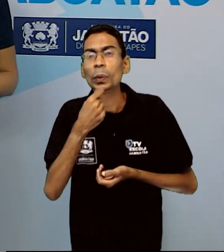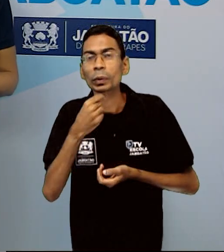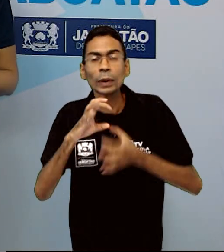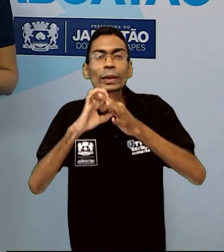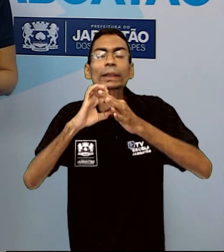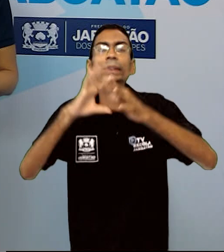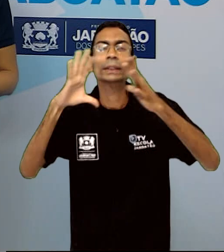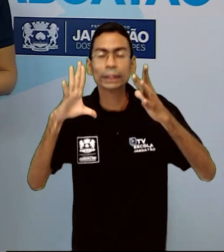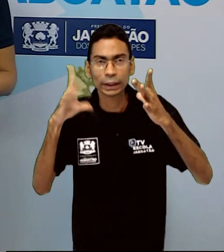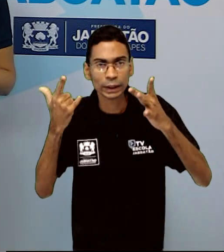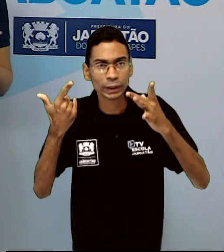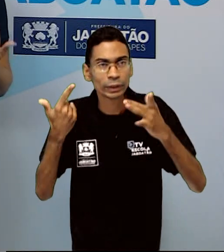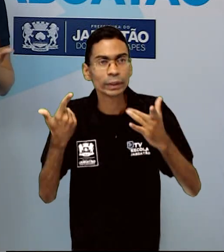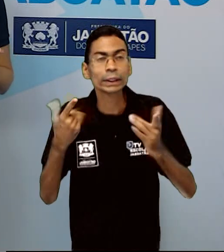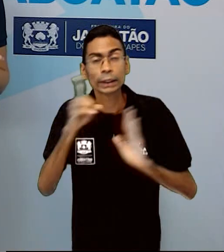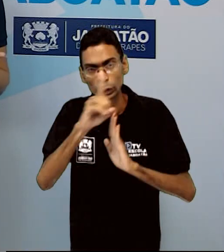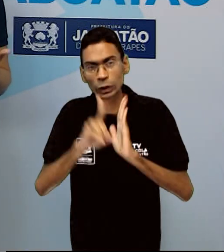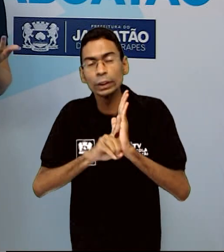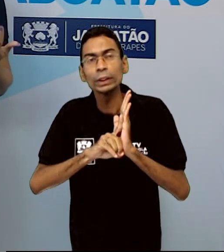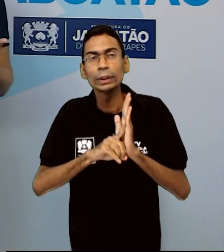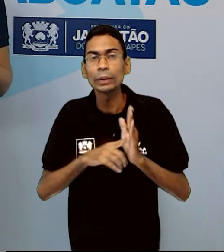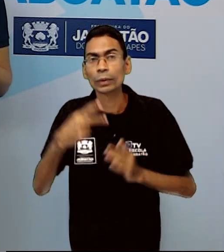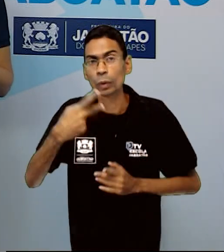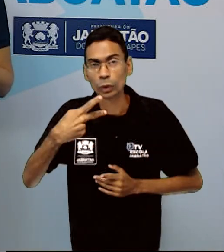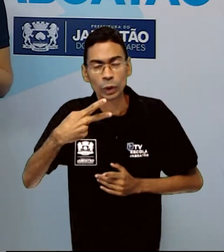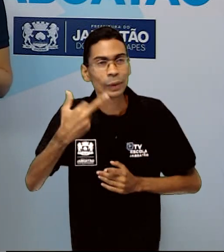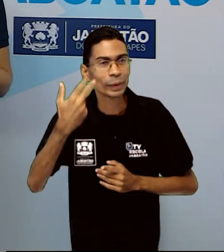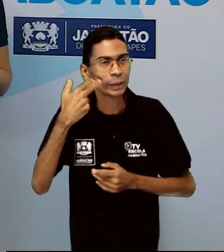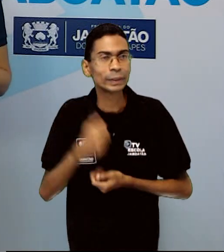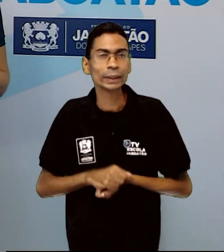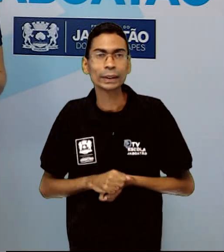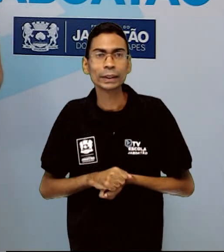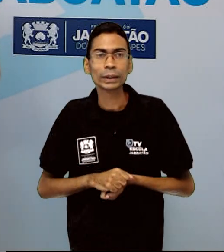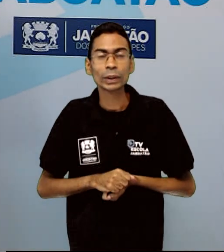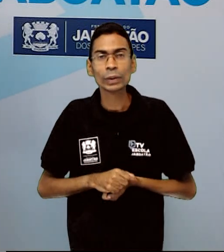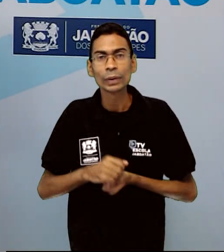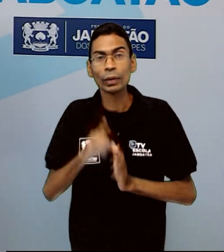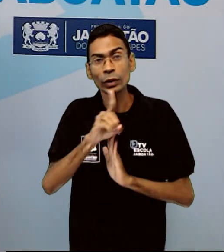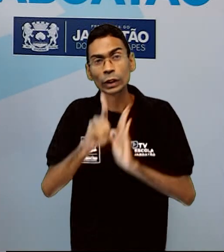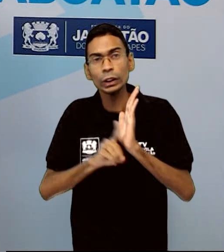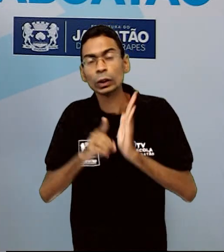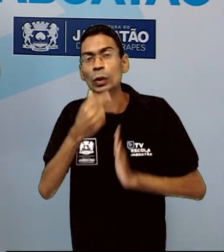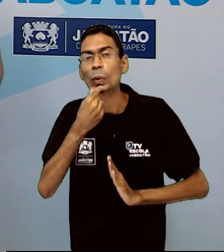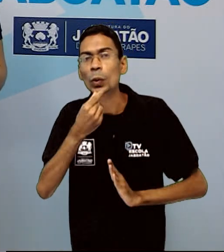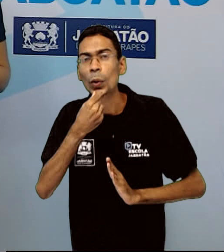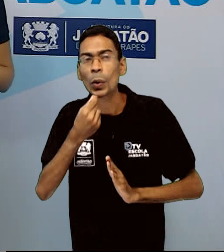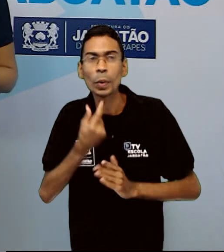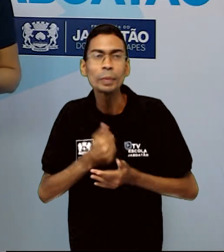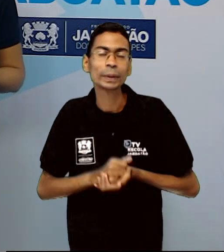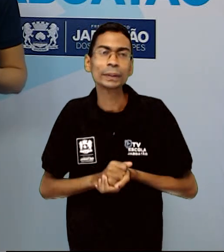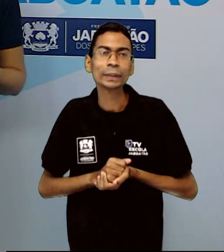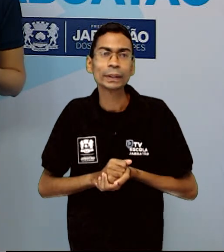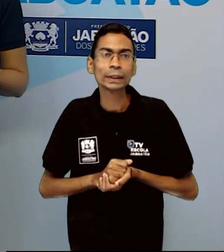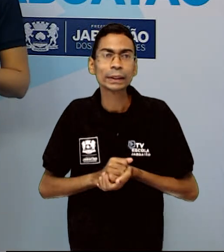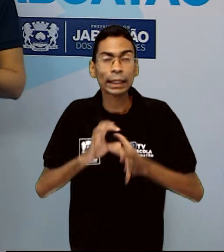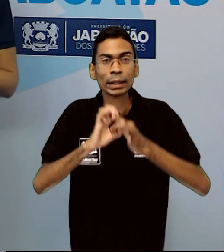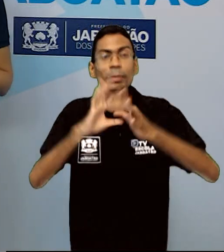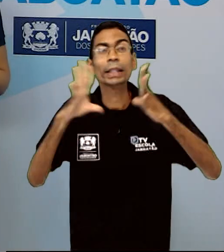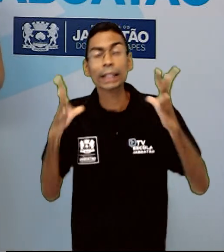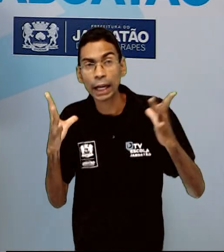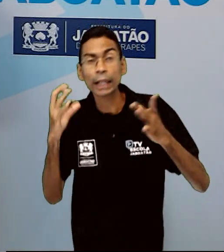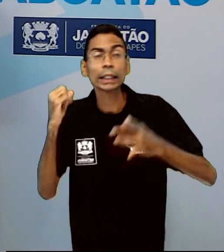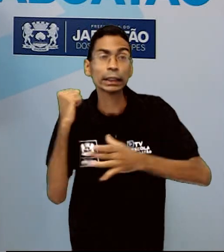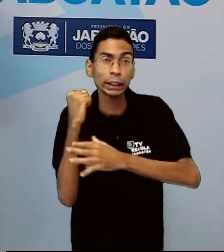2º. Esses direitos naturais do homem são a liberdade, a propriedade, a segurança e a